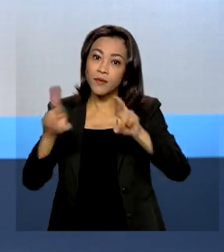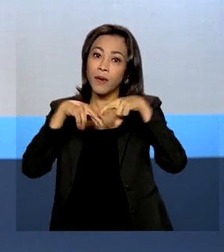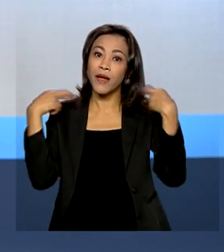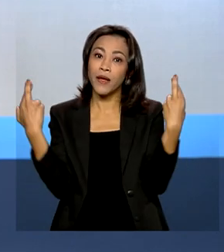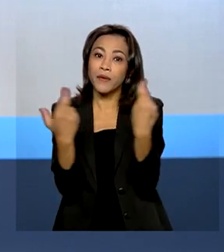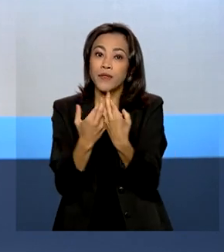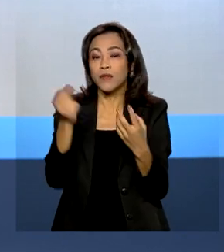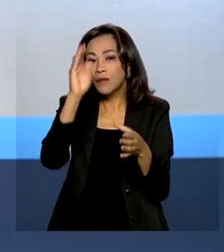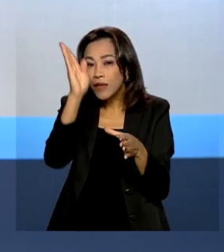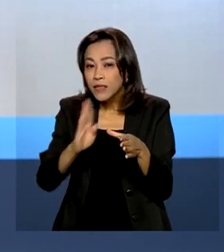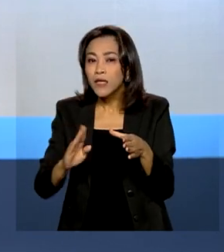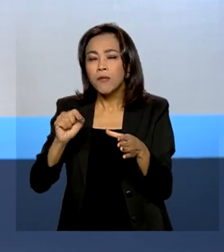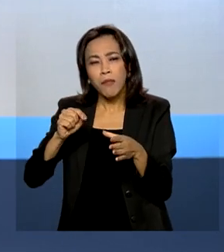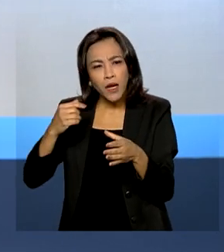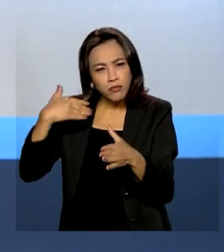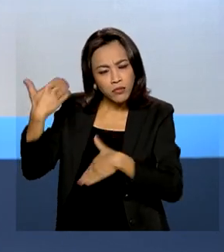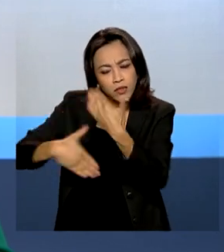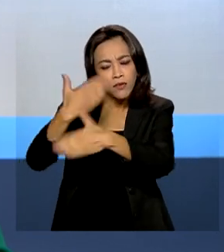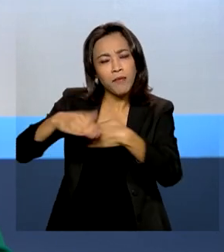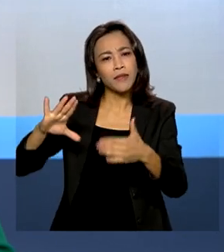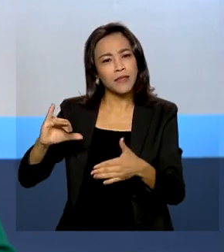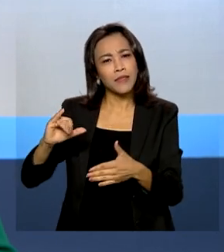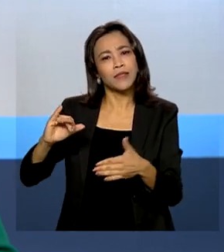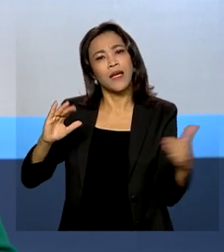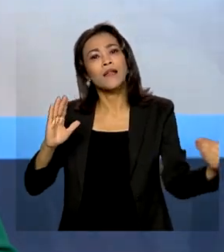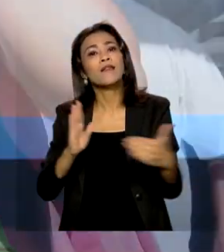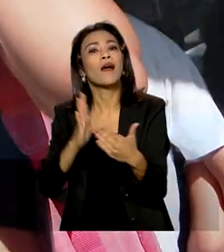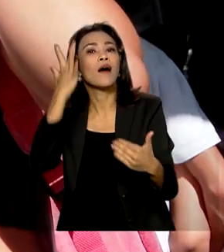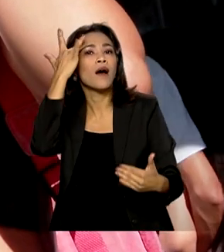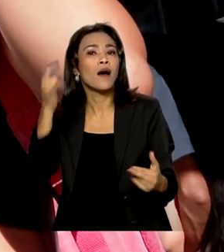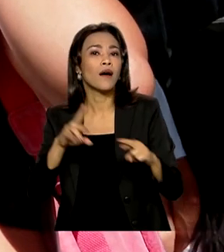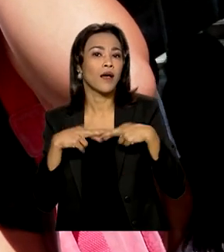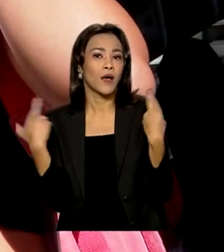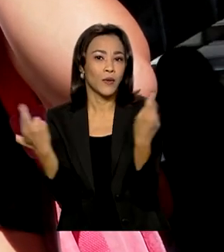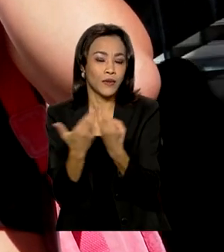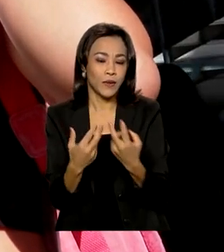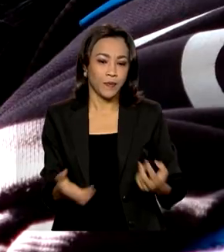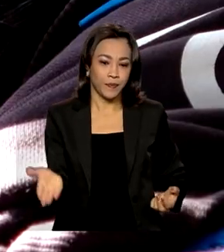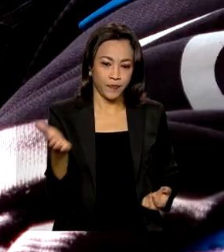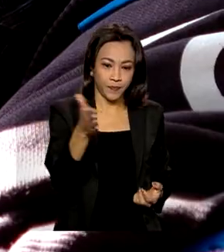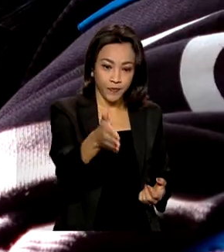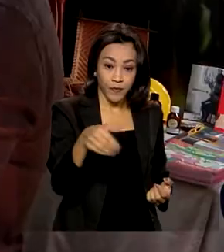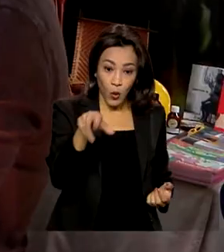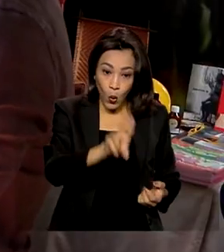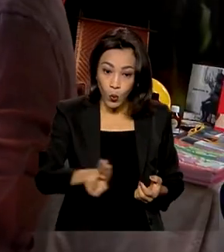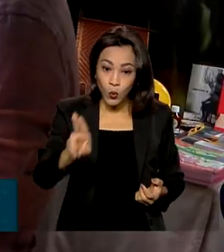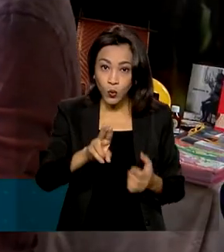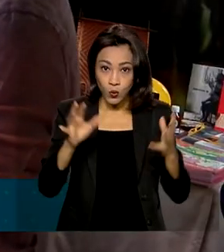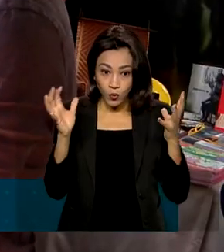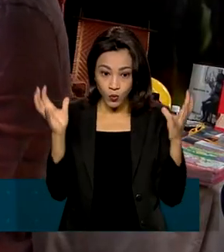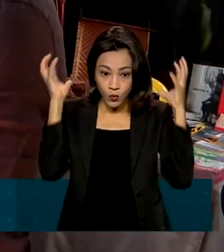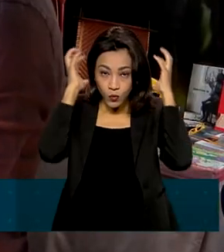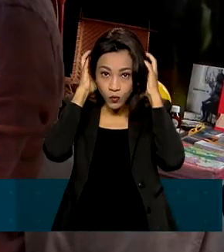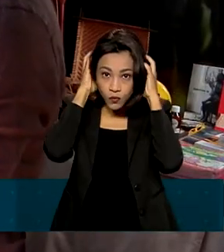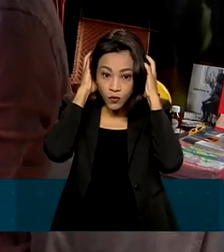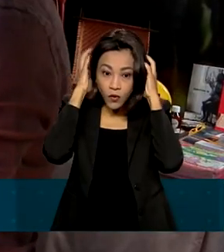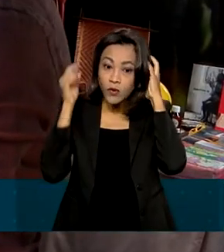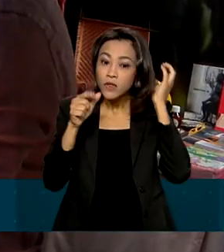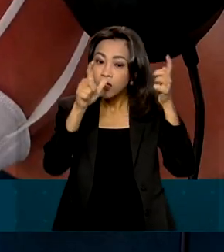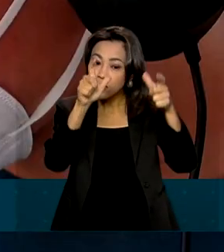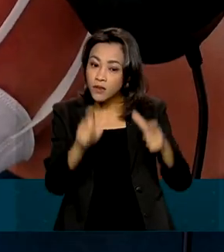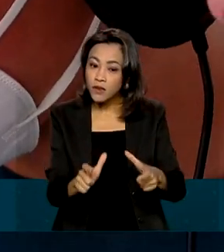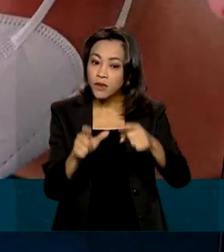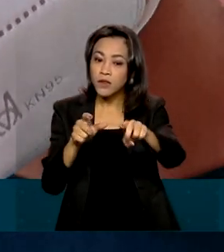o Progresso da Ciência, que ocorre até amanhã aqui em Brasília. Com apenas o uso do fone de ouvido nesse estande em